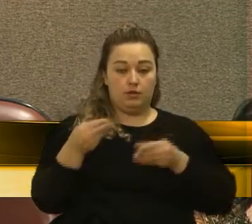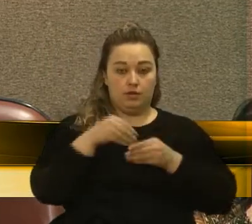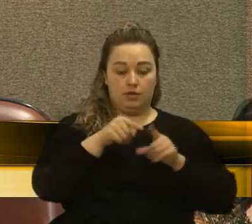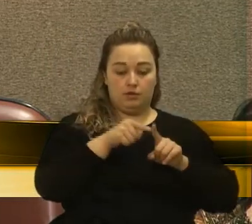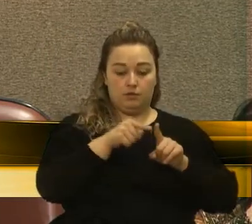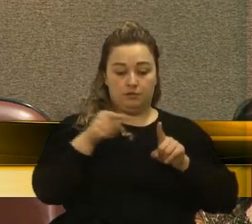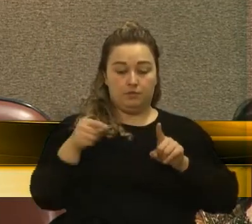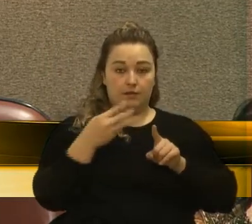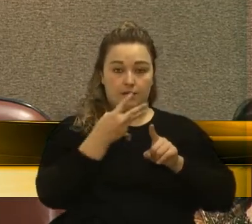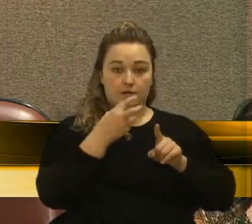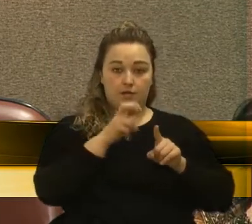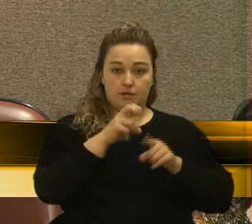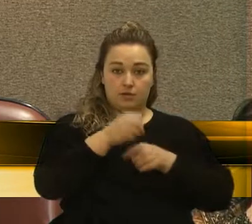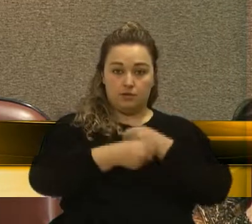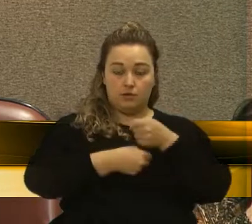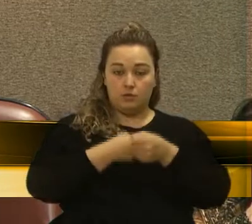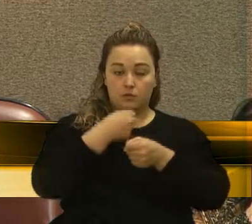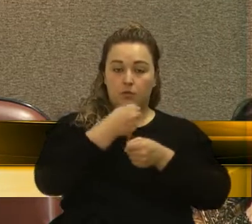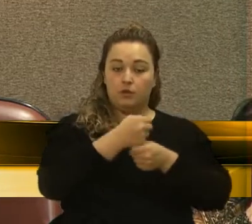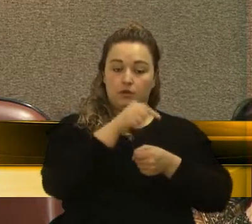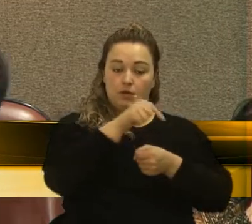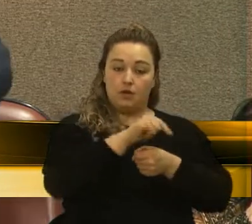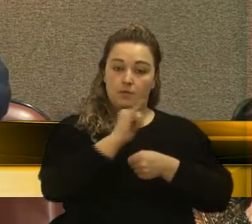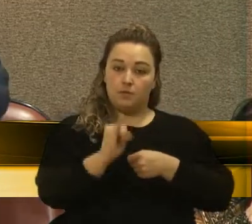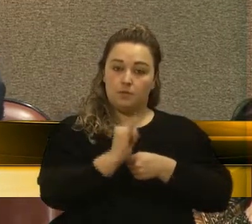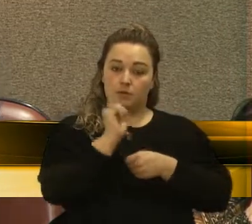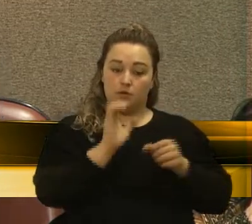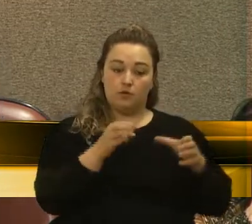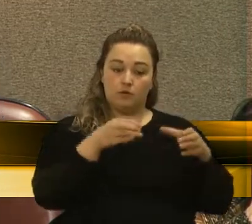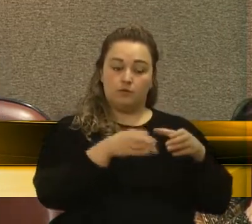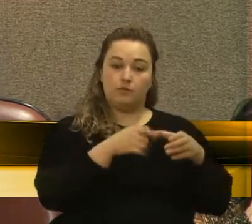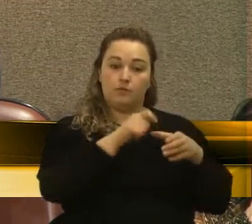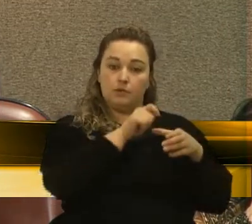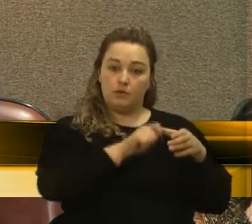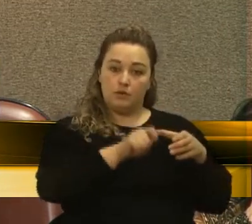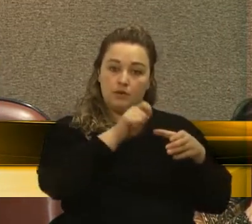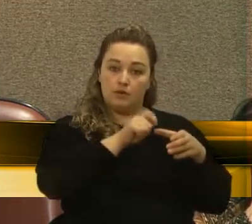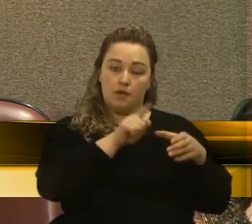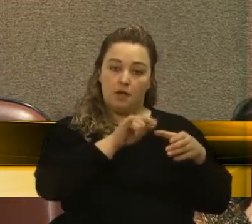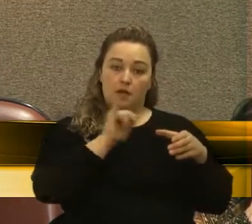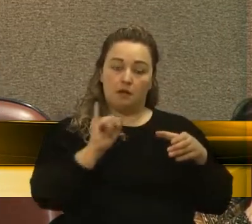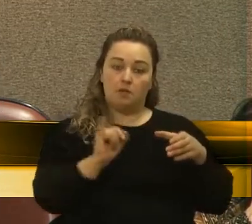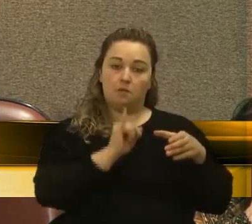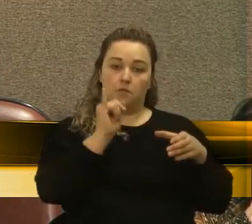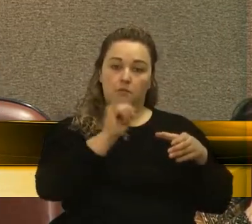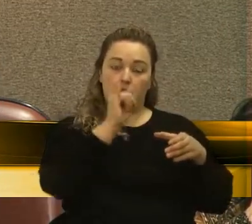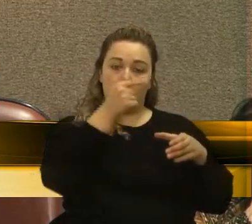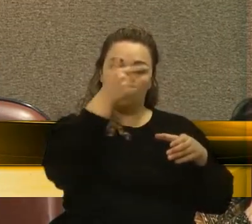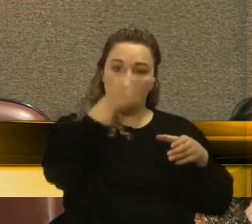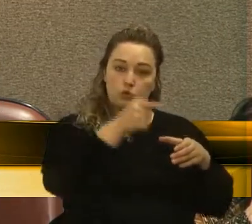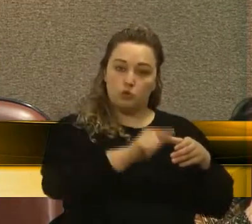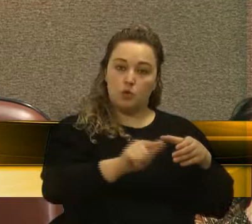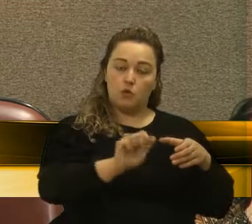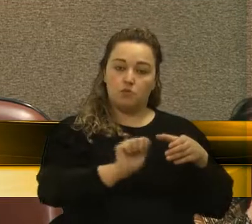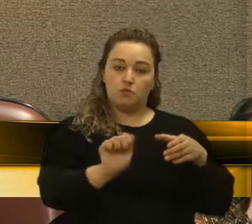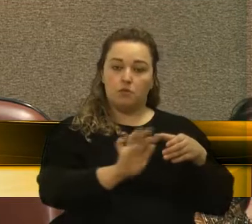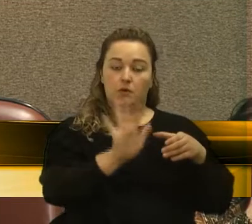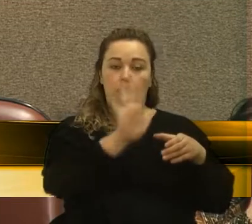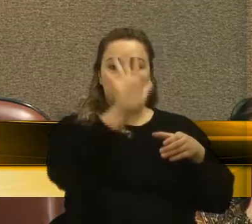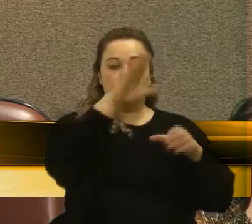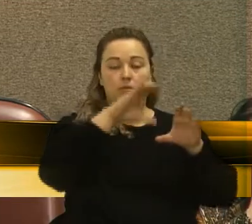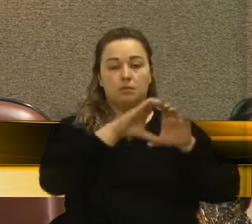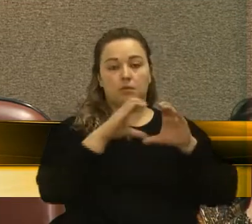esta associação possa ser aqui ouvida e reverenciada mais uma vez aqui pela Câmara de Vereadores.